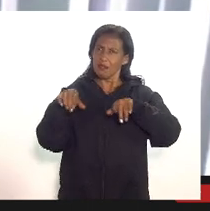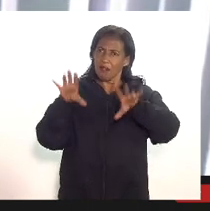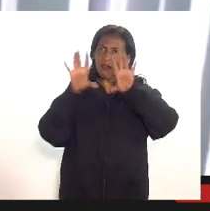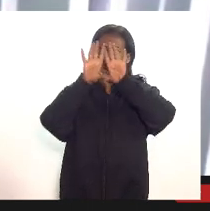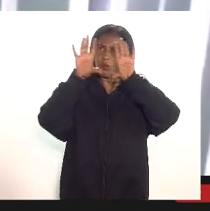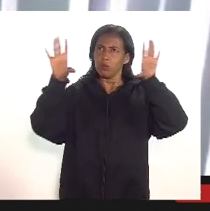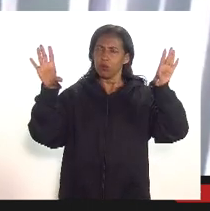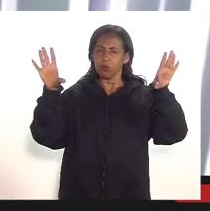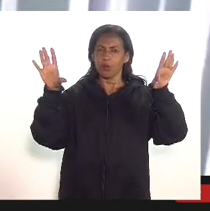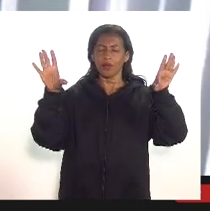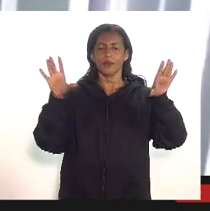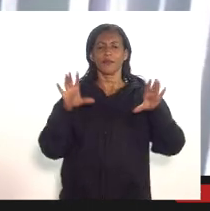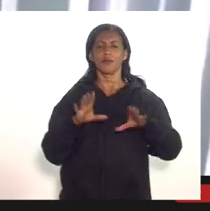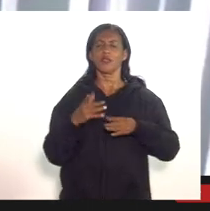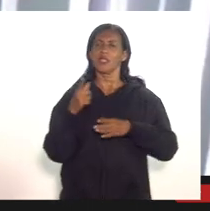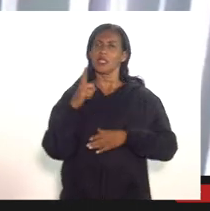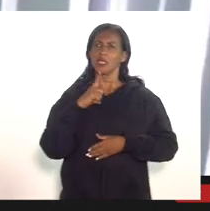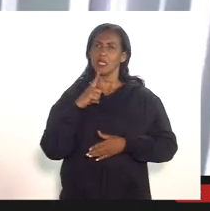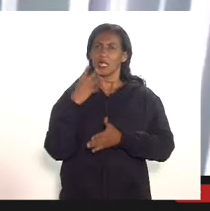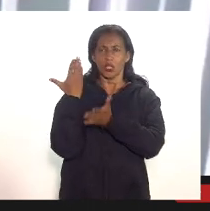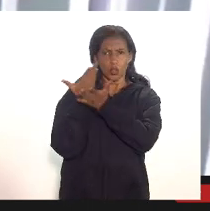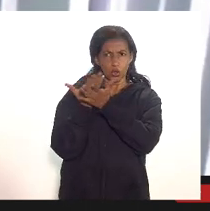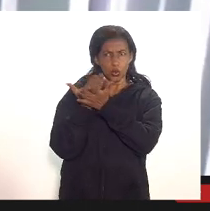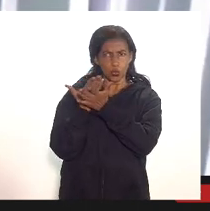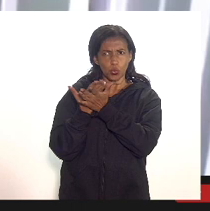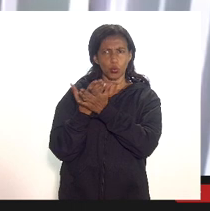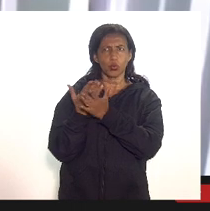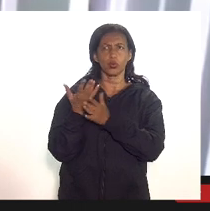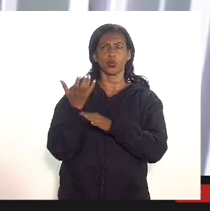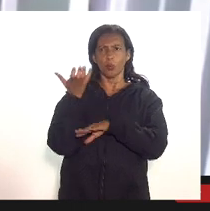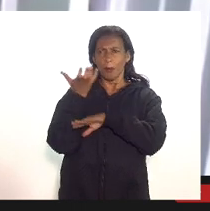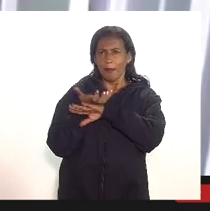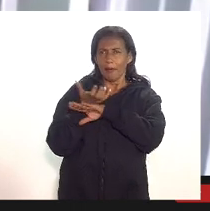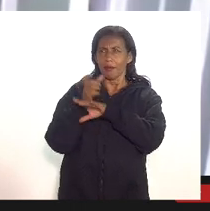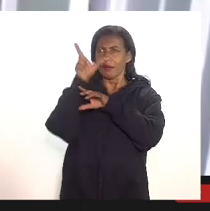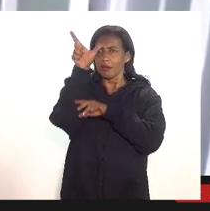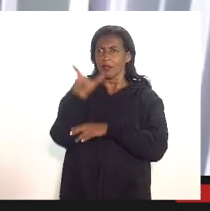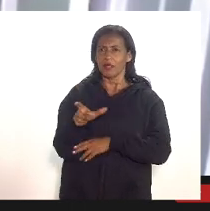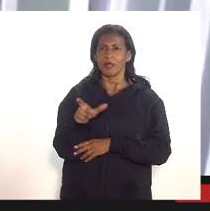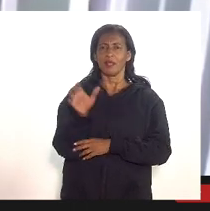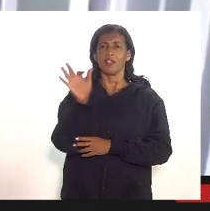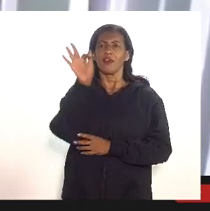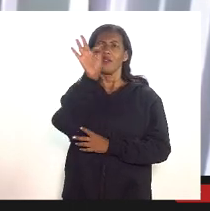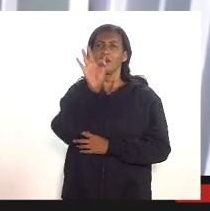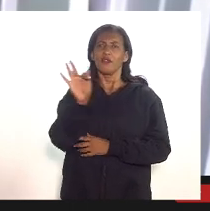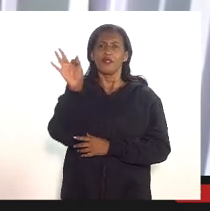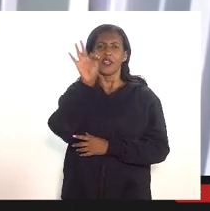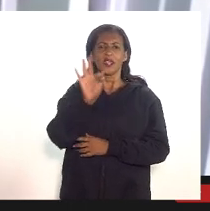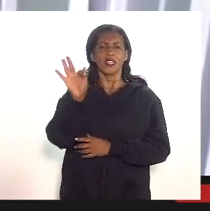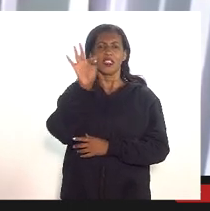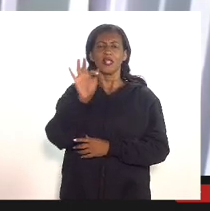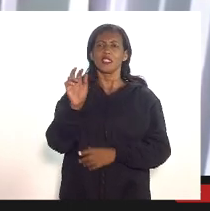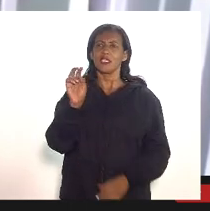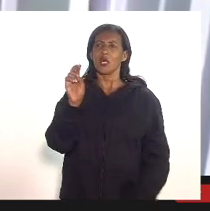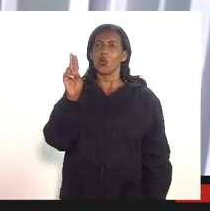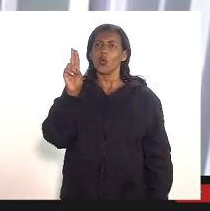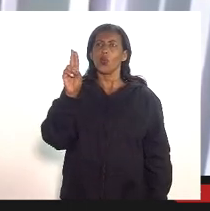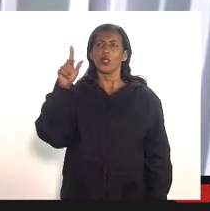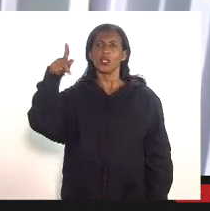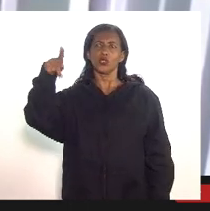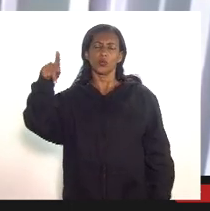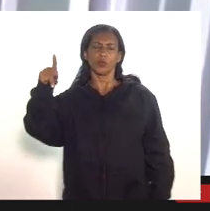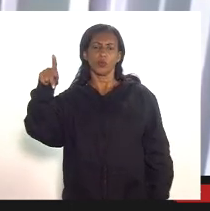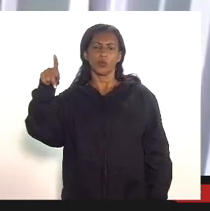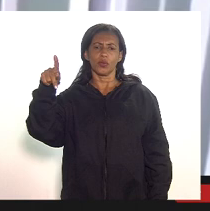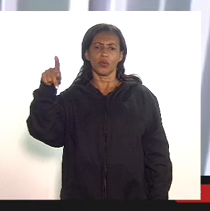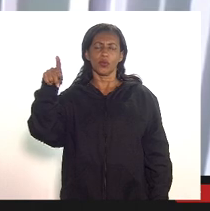a representação que tem estudos a respeito da matéria também da Federação Única dos Petroleiros da FUP deixar a consideração